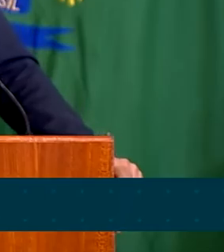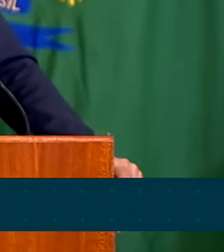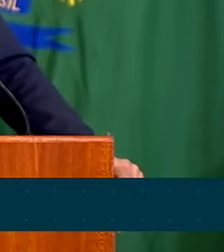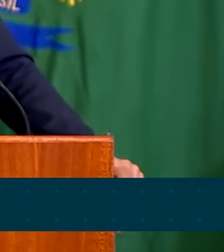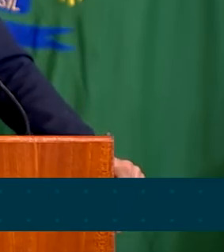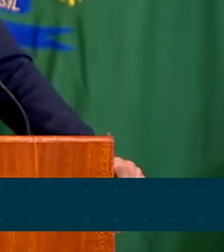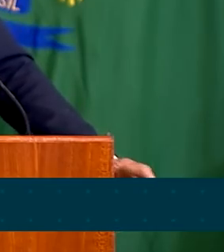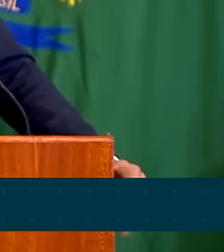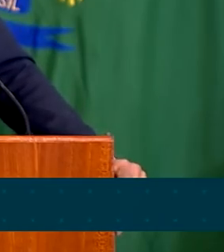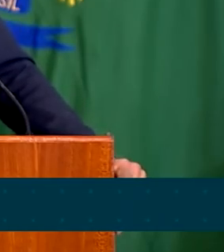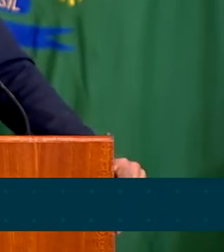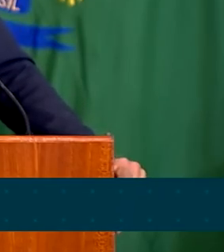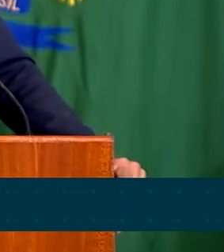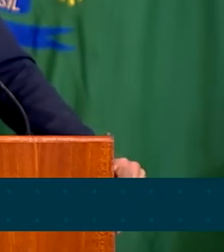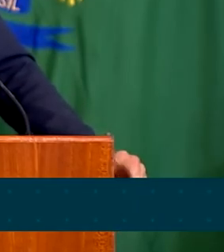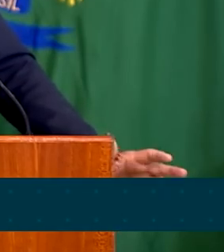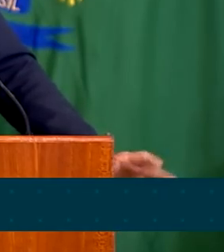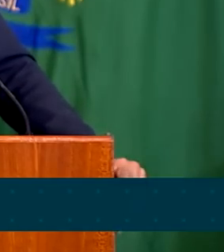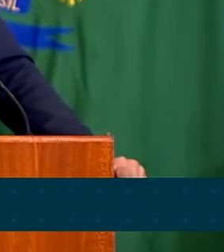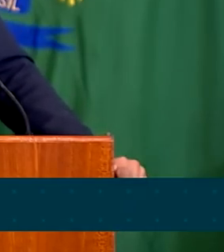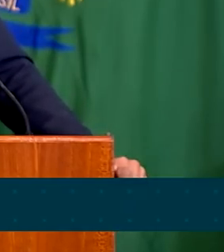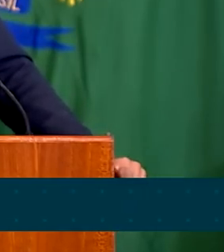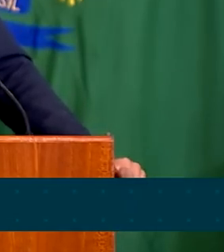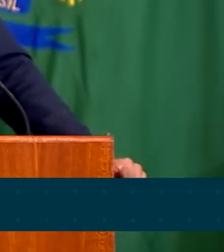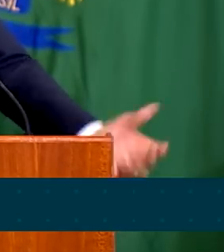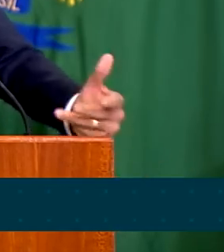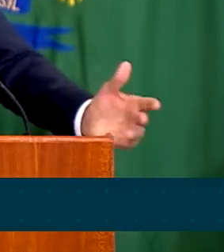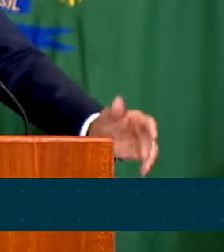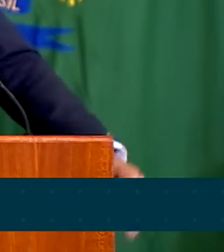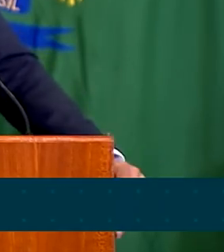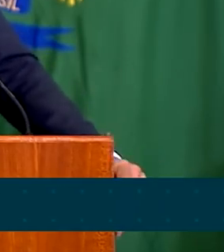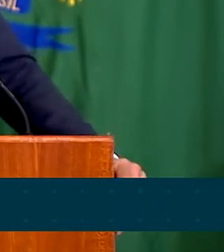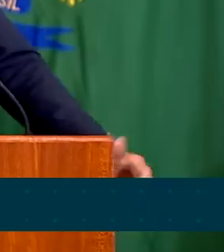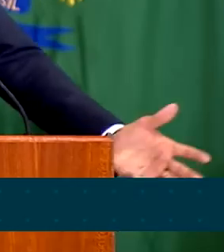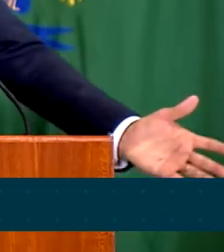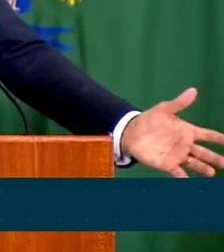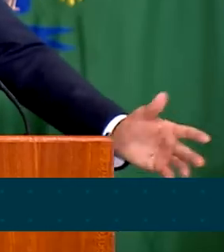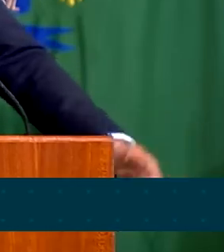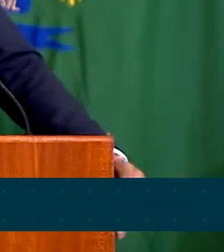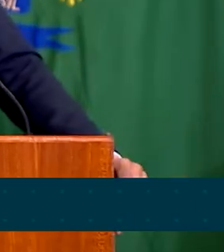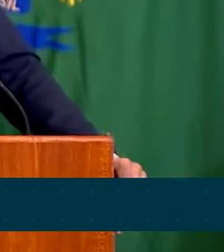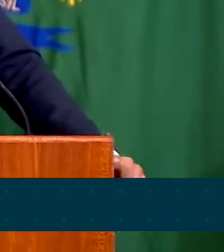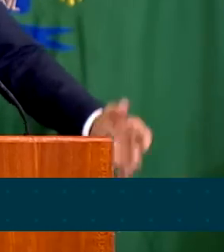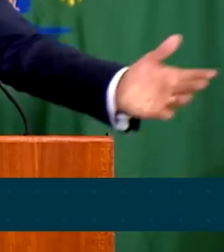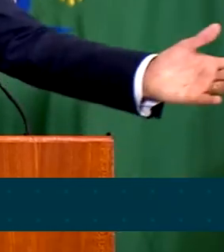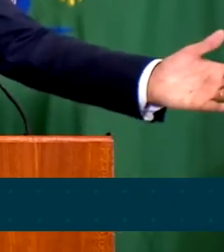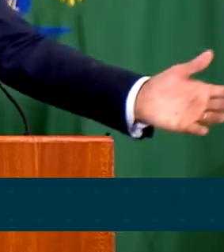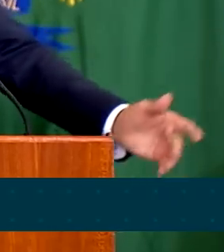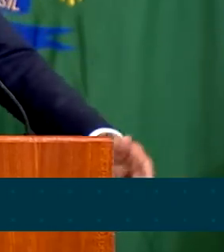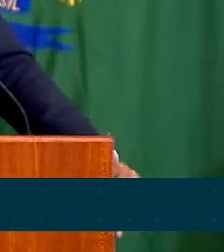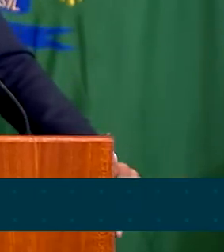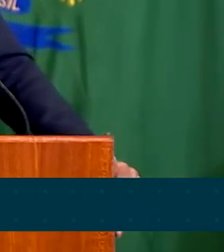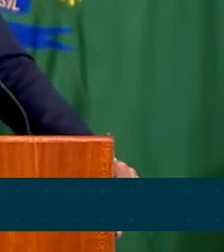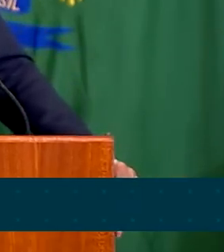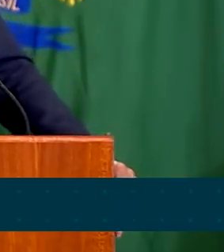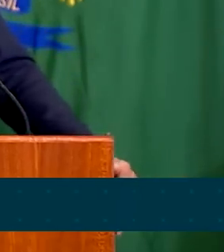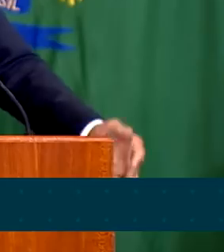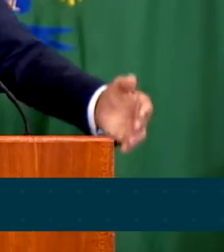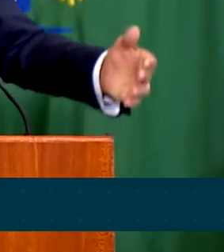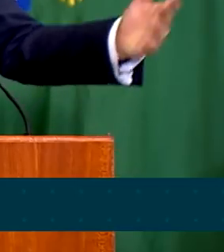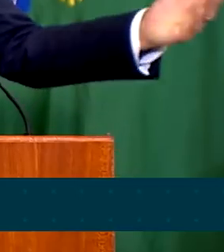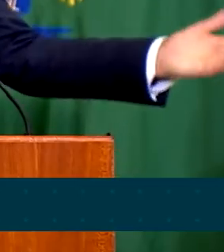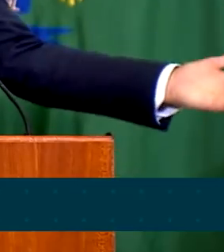é uma proposta bastante tentadora, vai tirar essa turma da energia de prensa e vai recolocá-la, então,